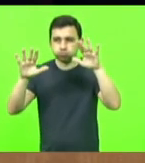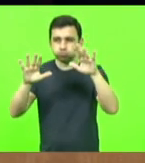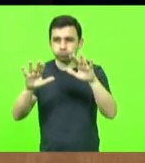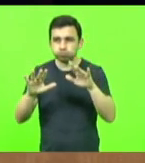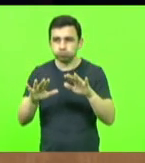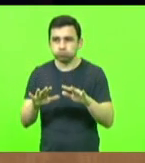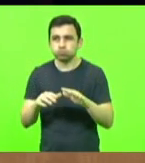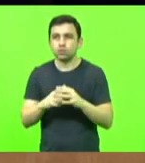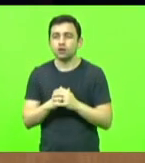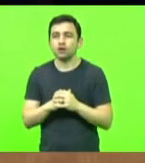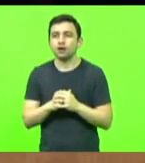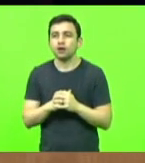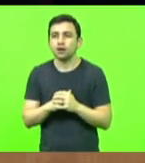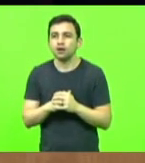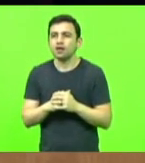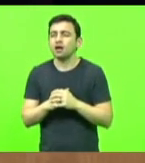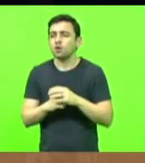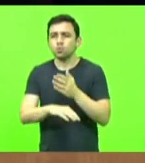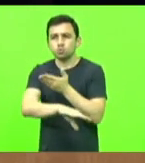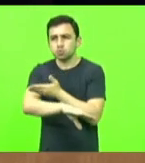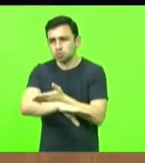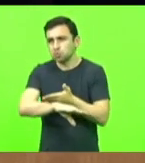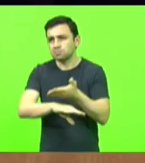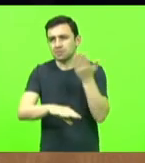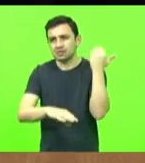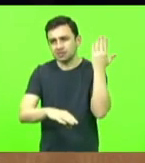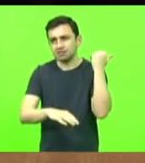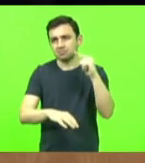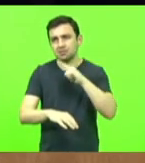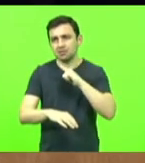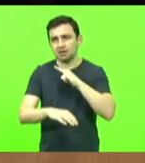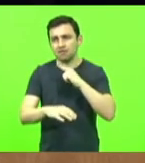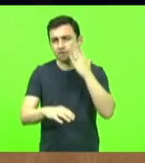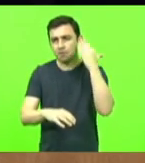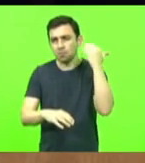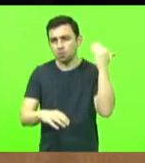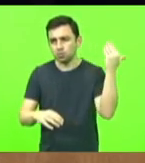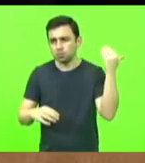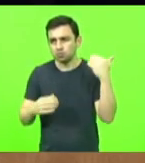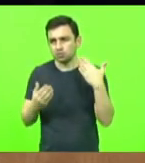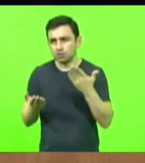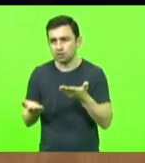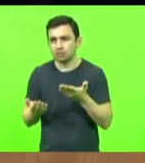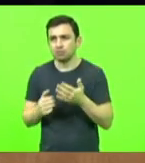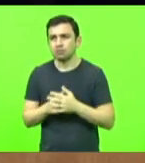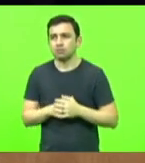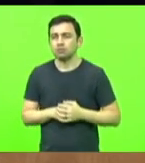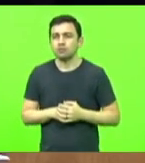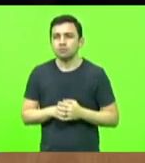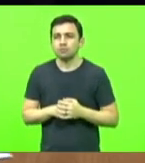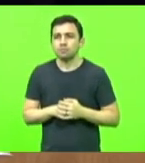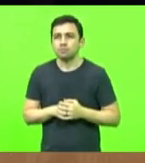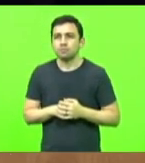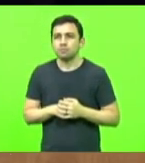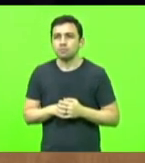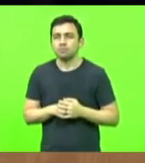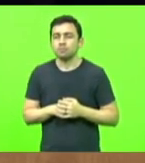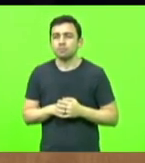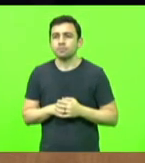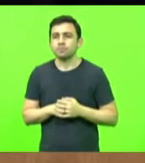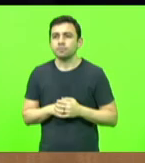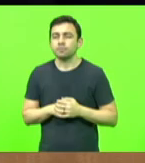fogo, são comuns e famosos. Porém, nas semanas